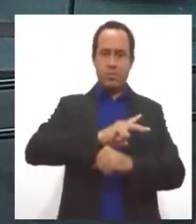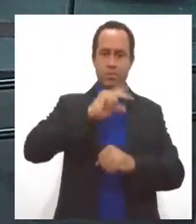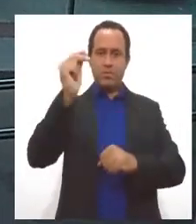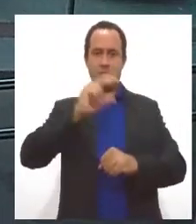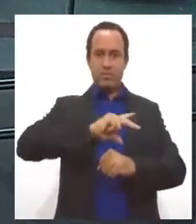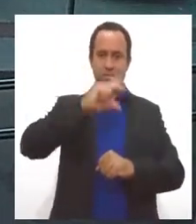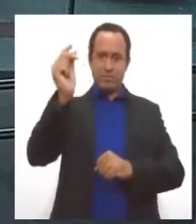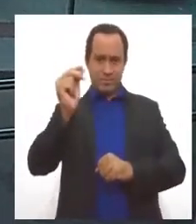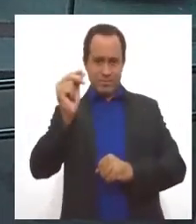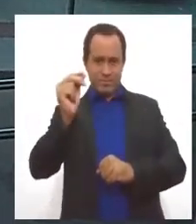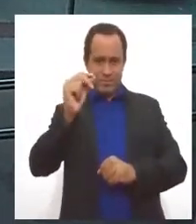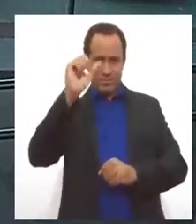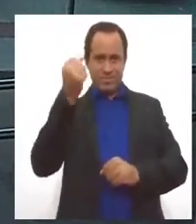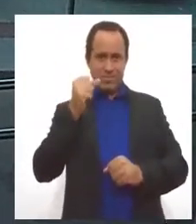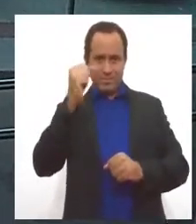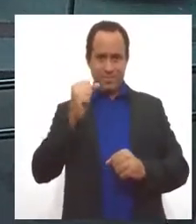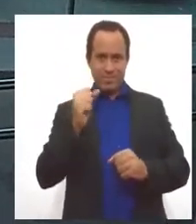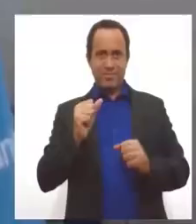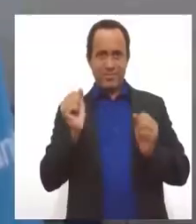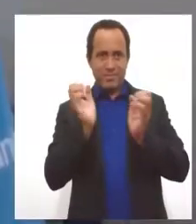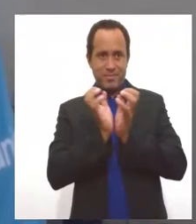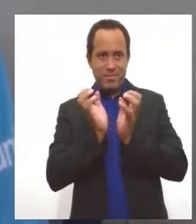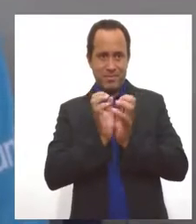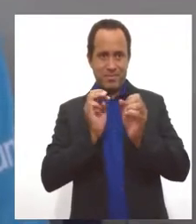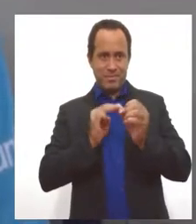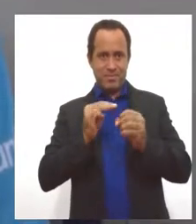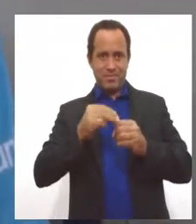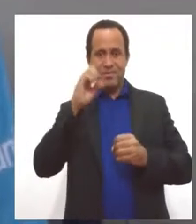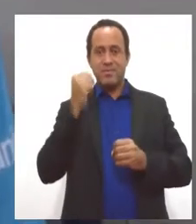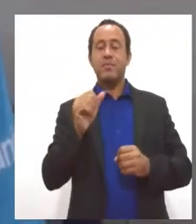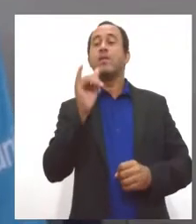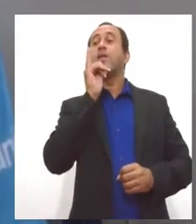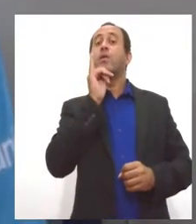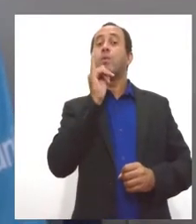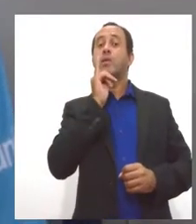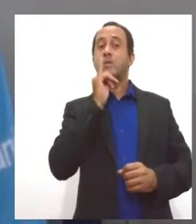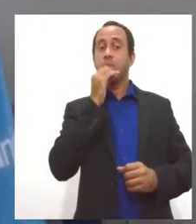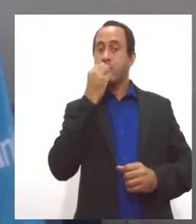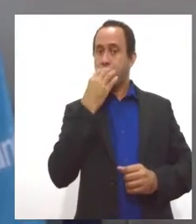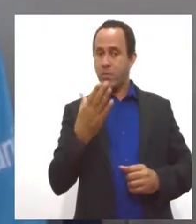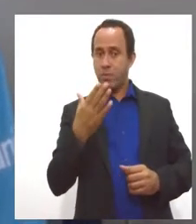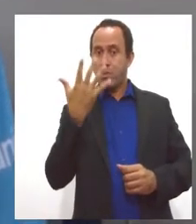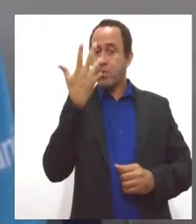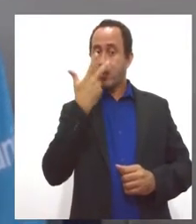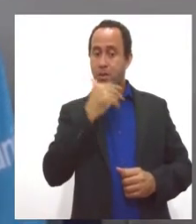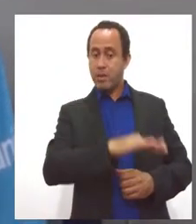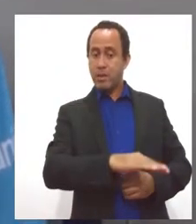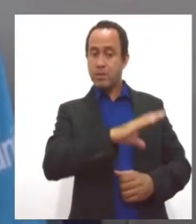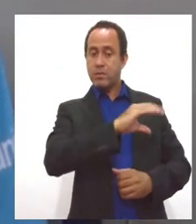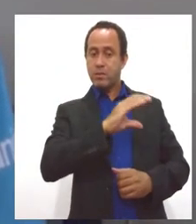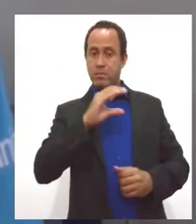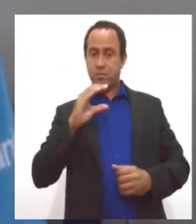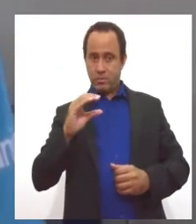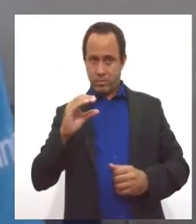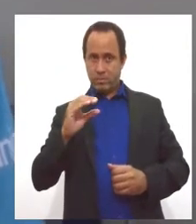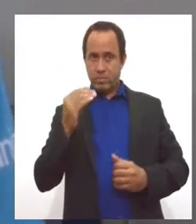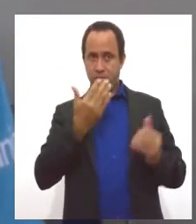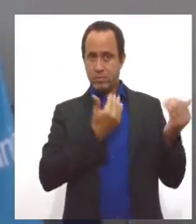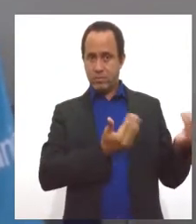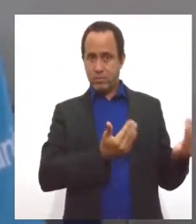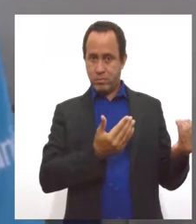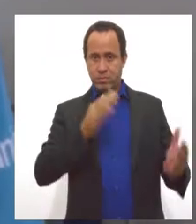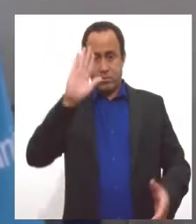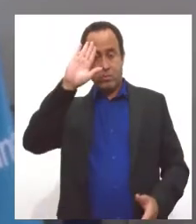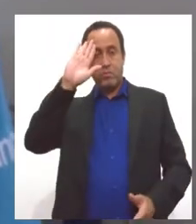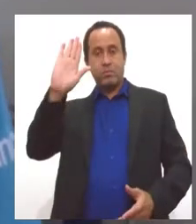municípios sergipanos, não Estão dando exemplos de como é que a criança e o adolescente e os jovens são prioridade,